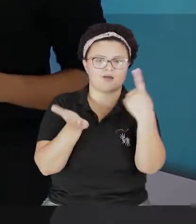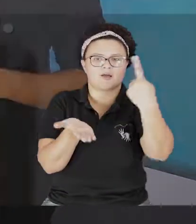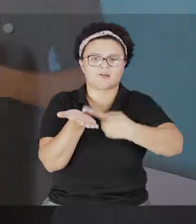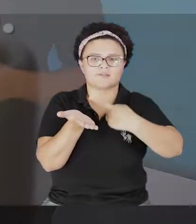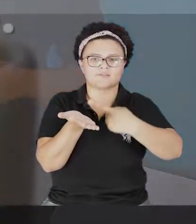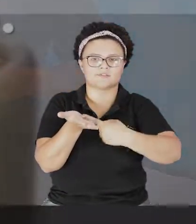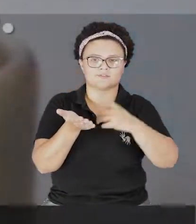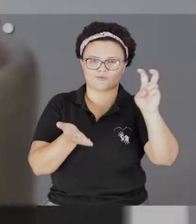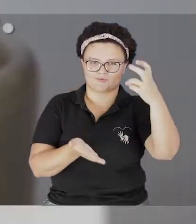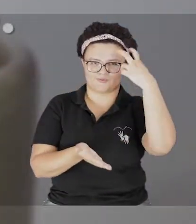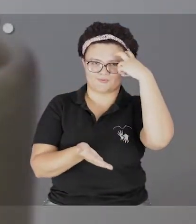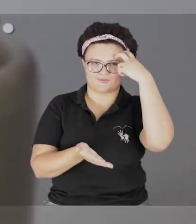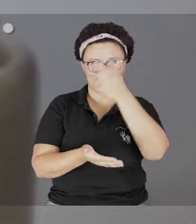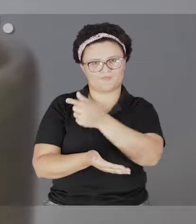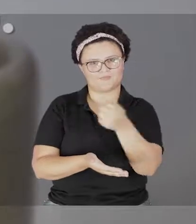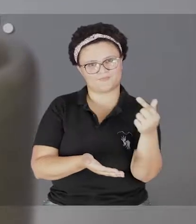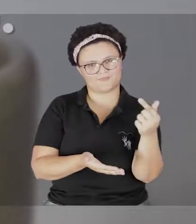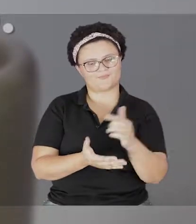semana.